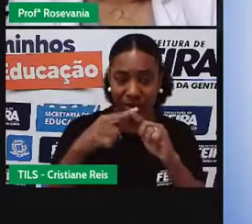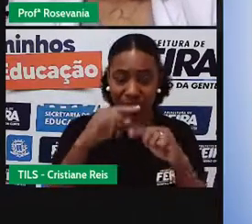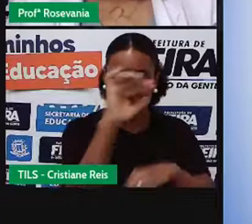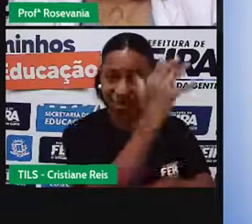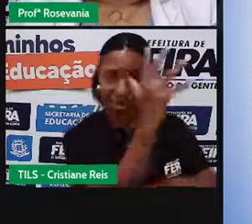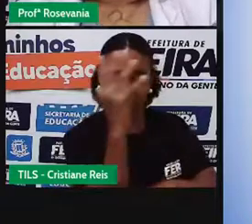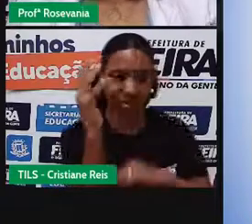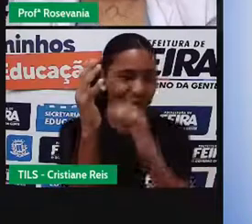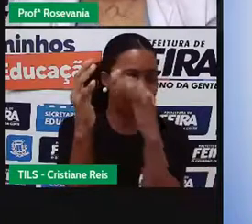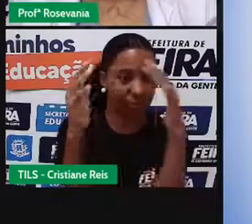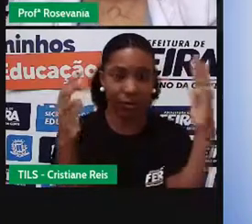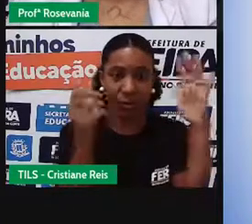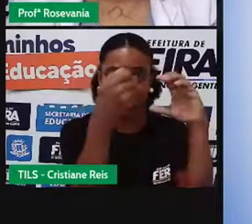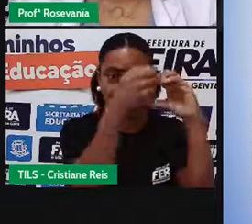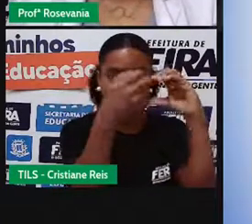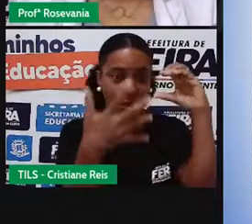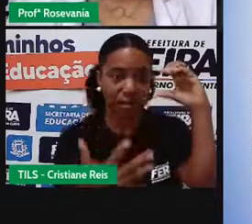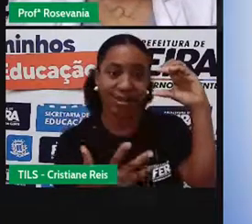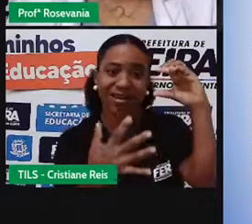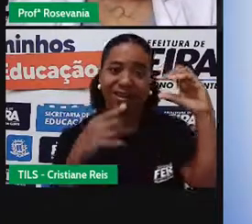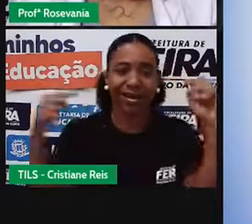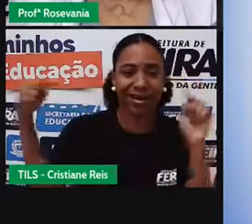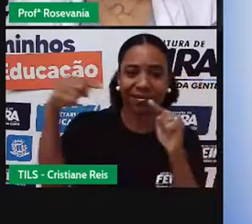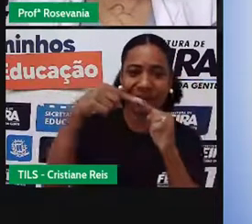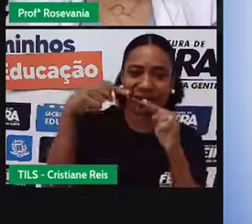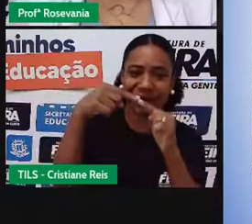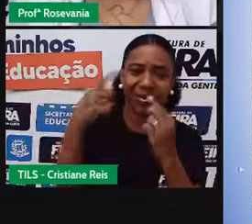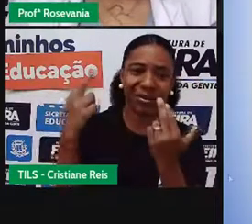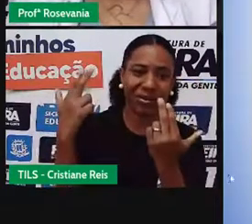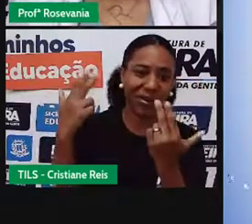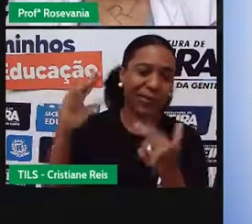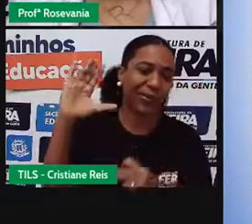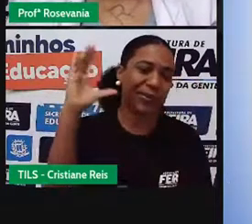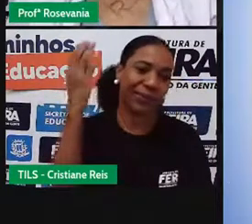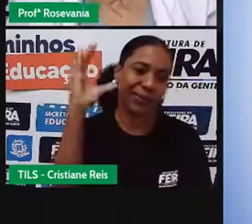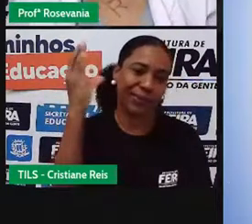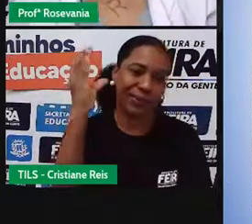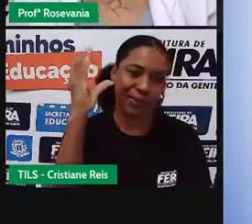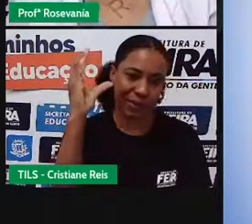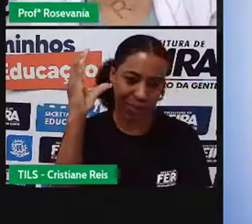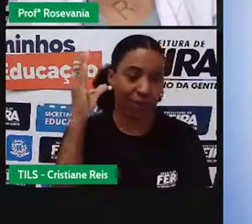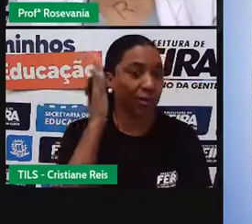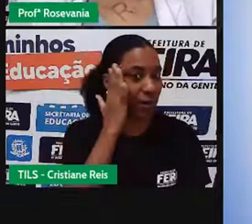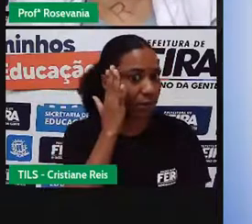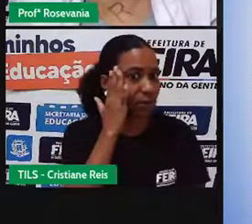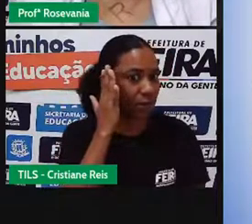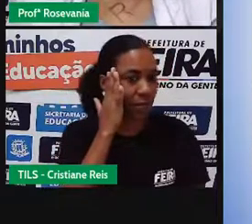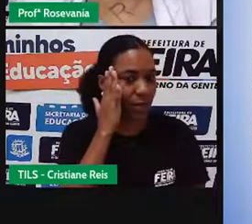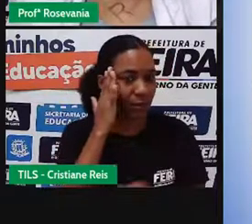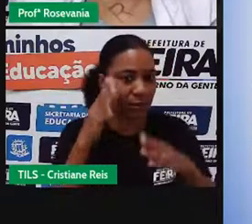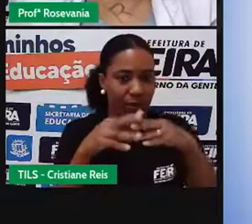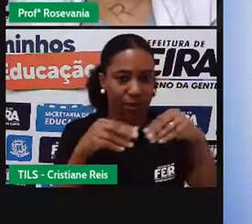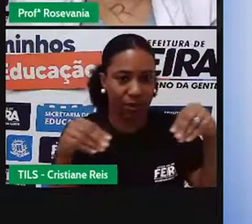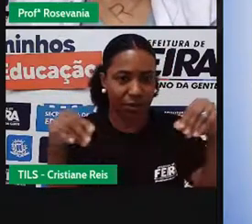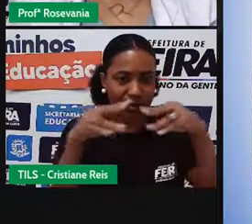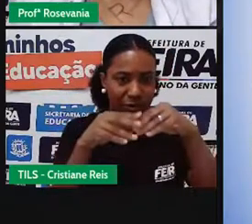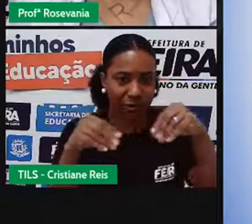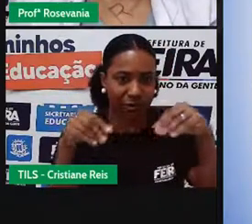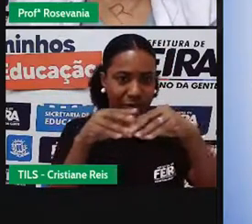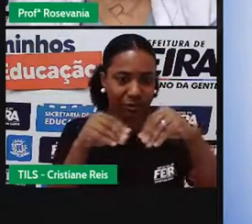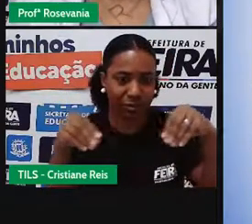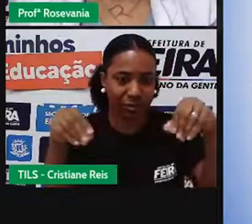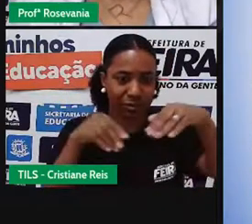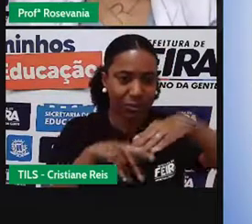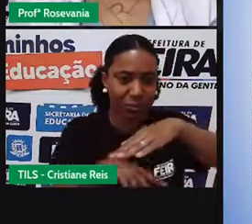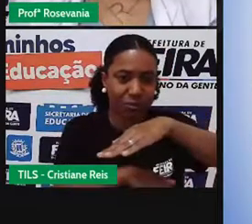secos, né, mas a gente sabe que nesse solo aqui tem uma grande quantidade de água, aí também, de novo, vai no